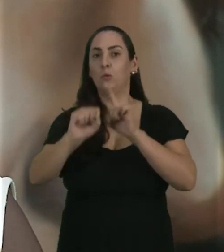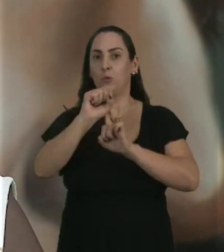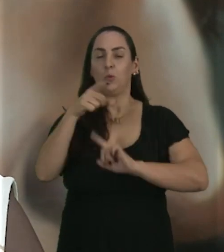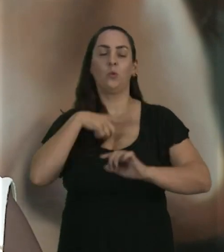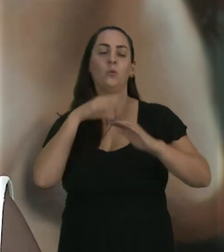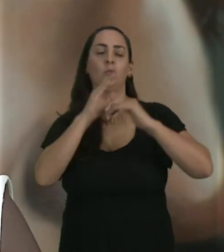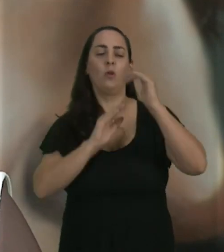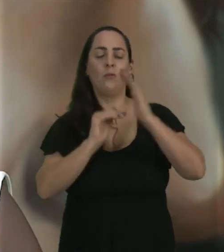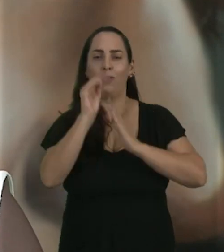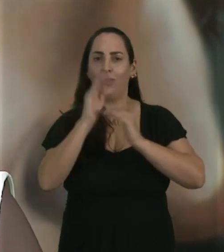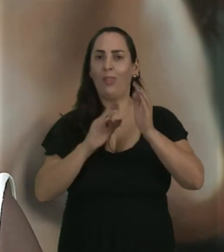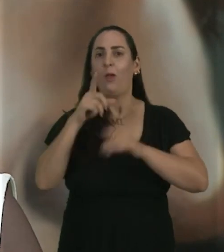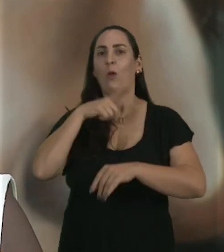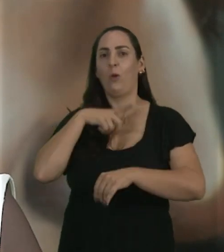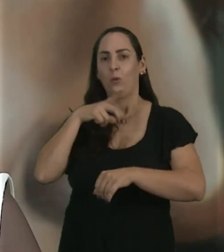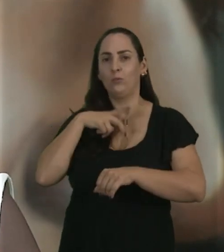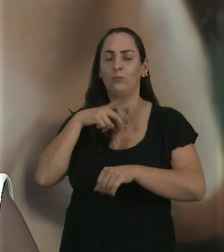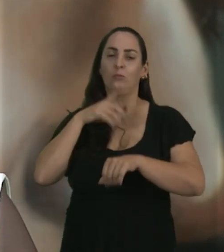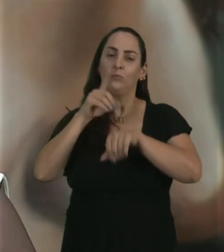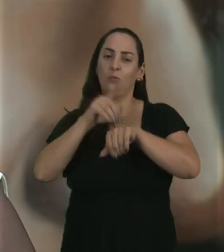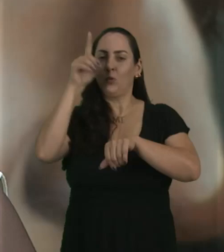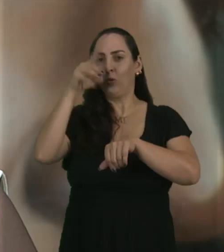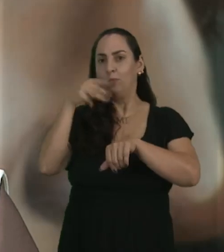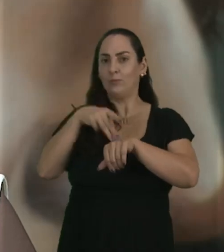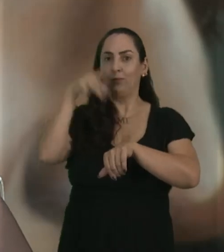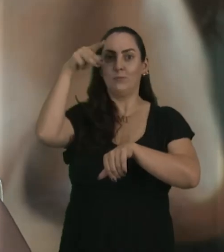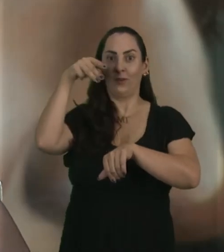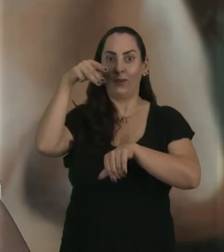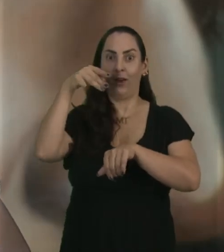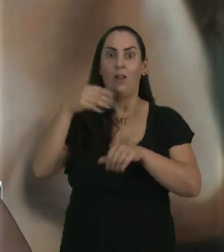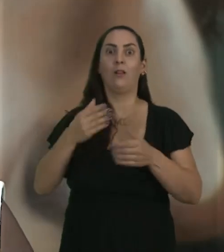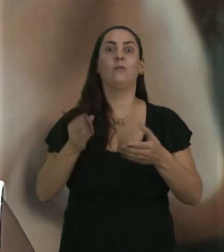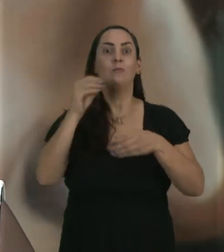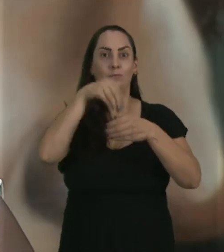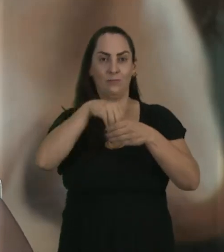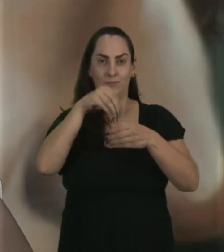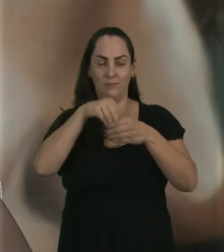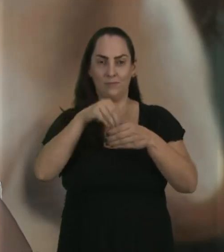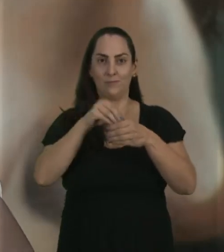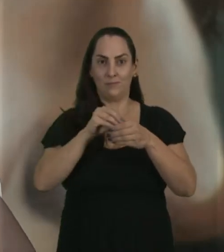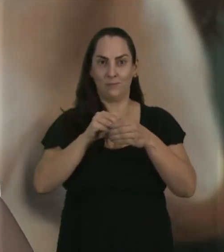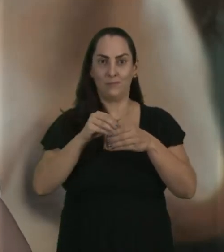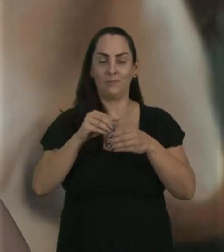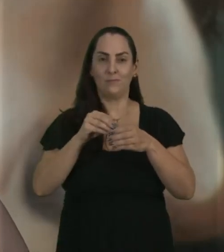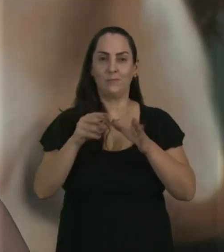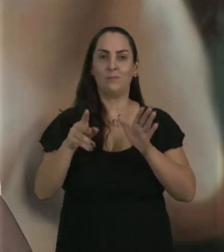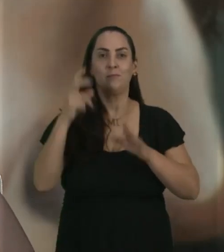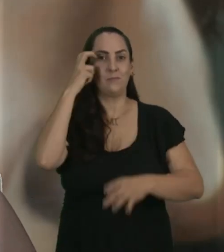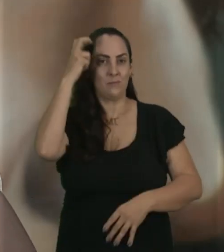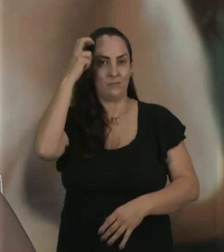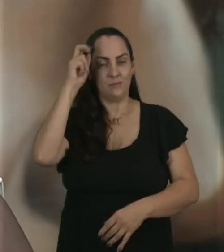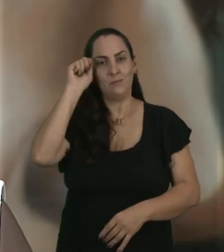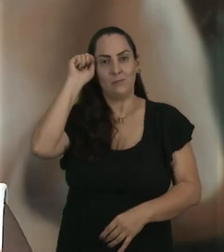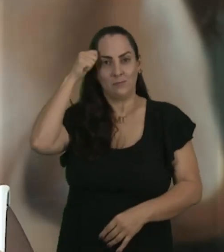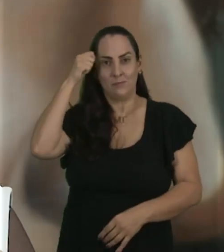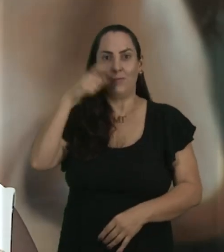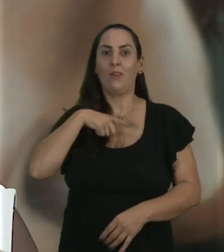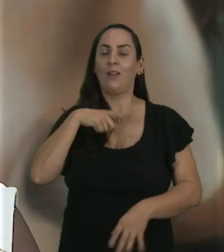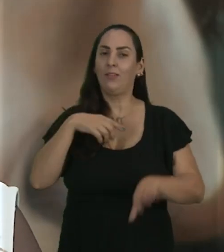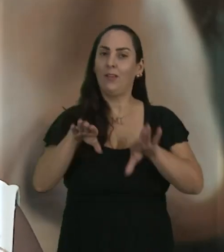profissão, existem títulos, doutorado, mestrado, dentro das tradições de matriz africana nós temos também a